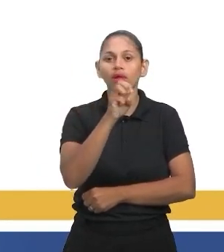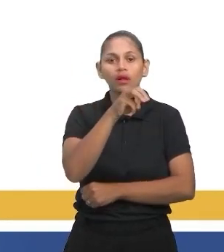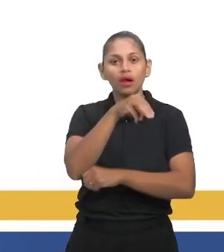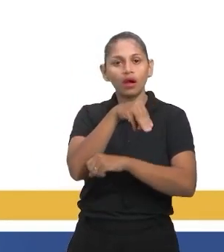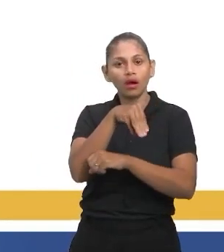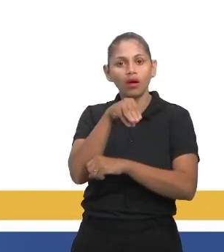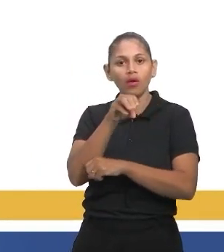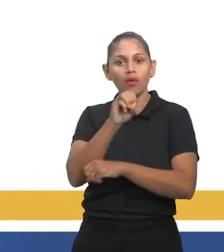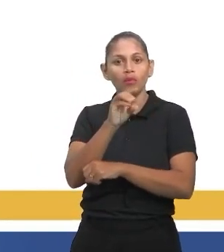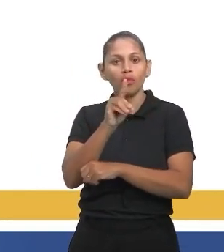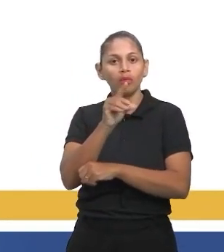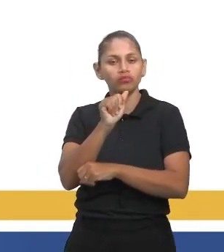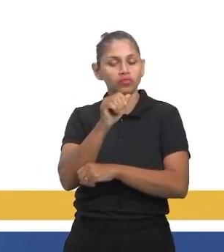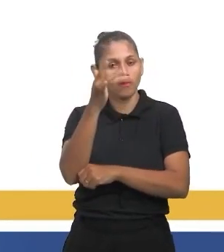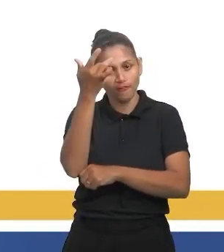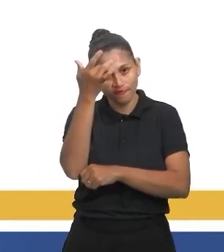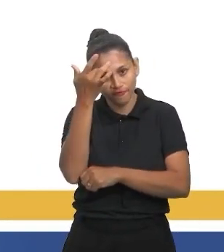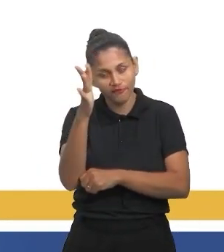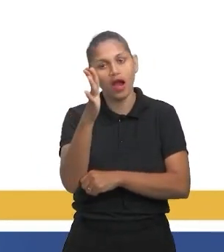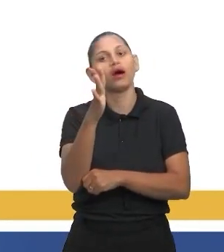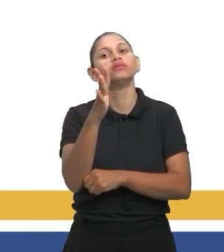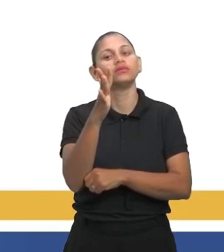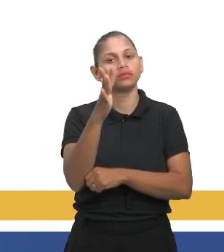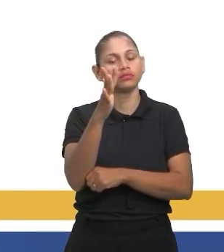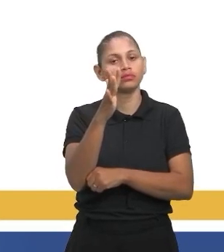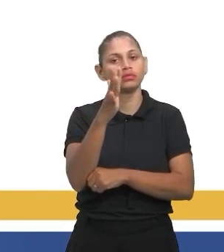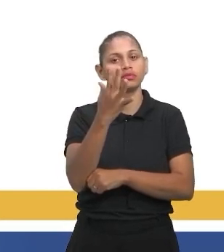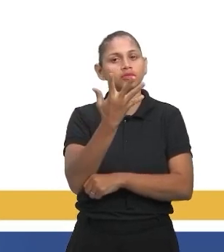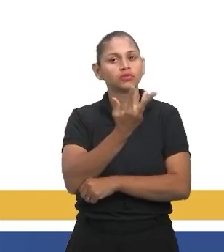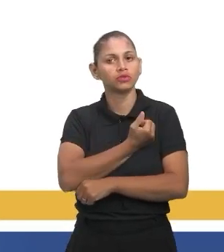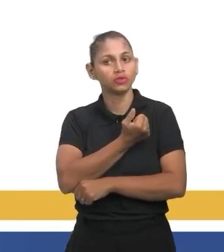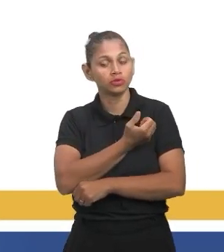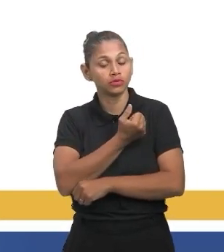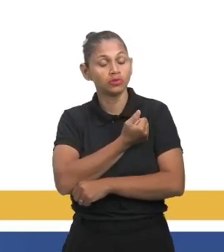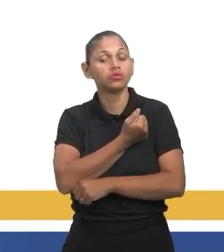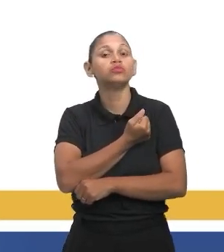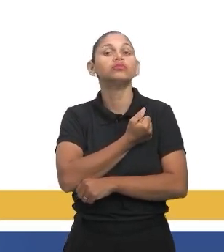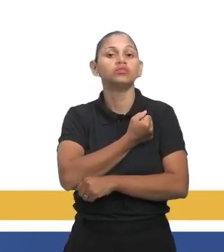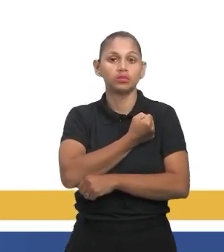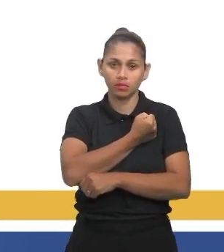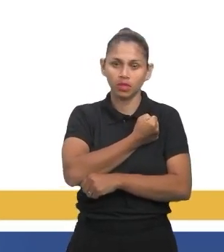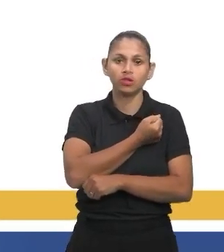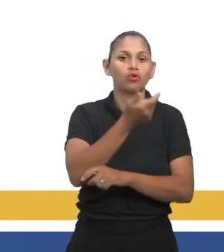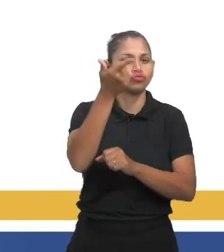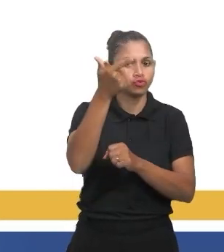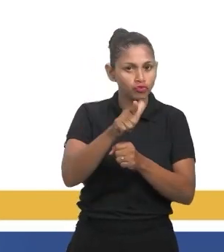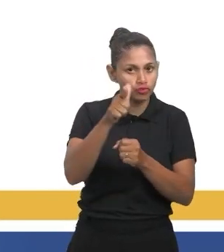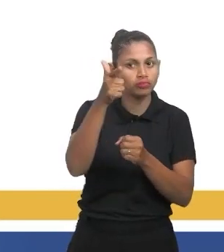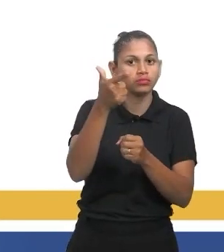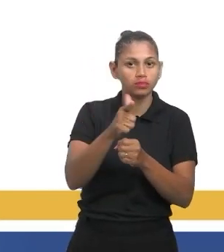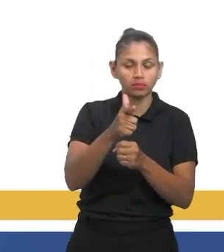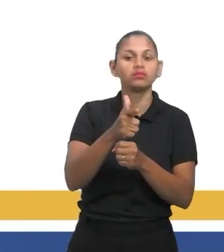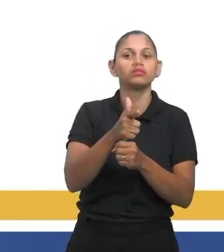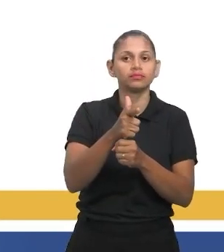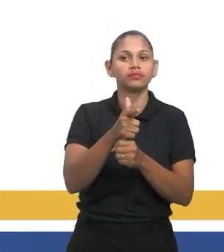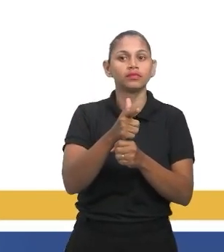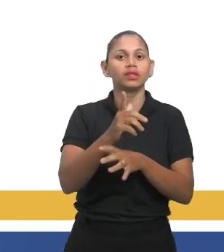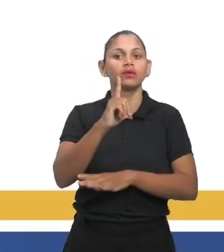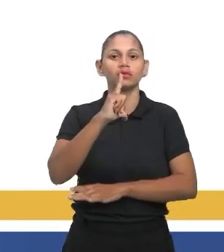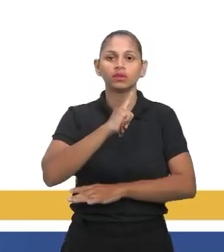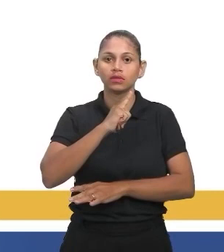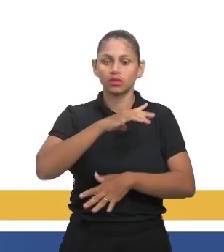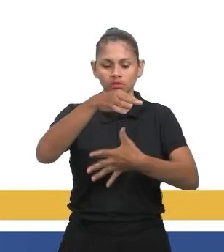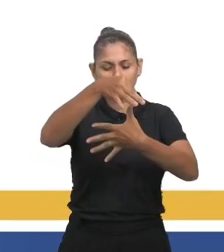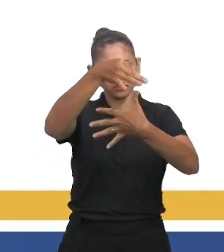é o mais fácil, o maior é o valor que mais se repete, é o mais frequente. Isso aqui eu tenho uma lista de números,